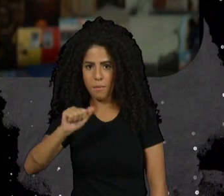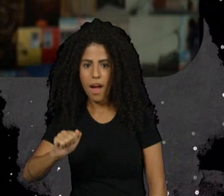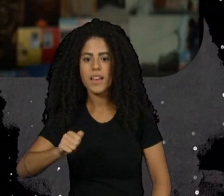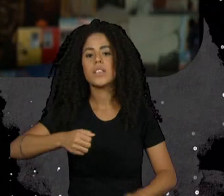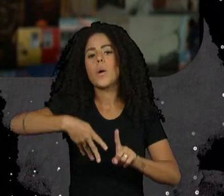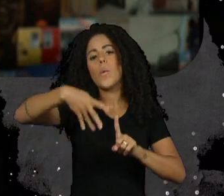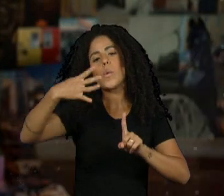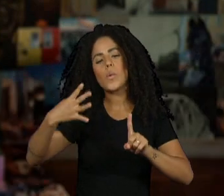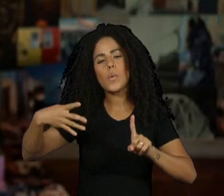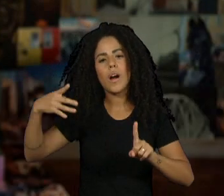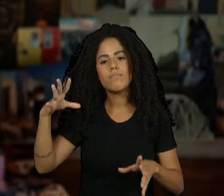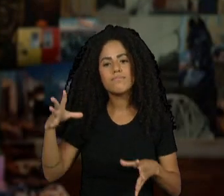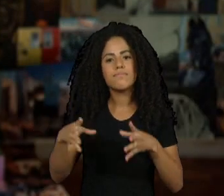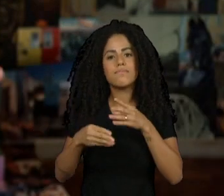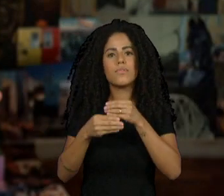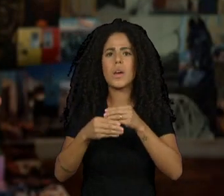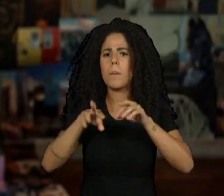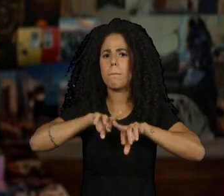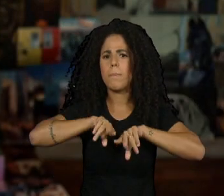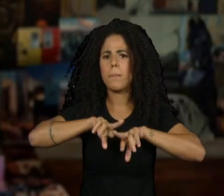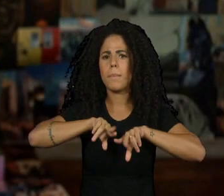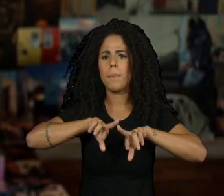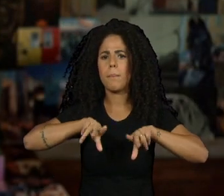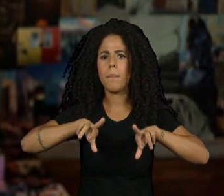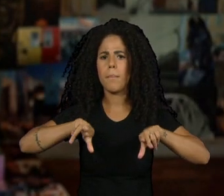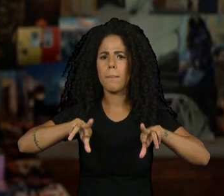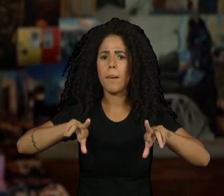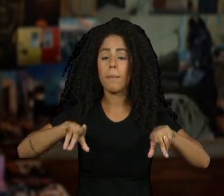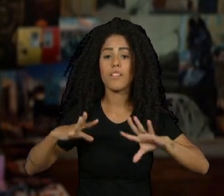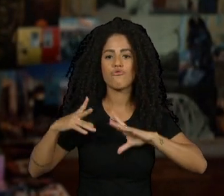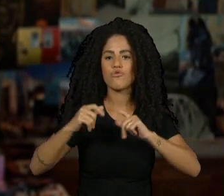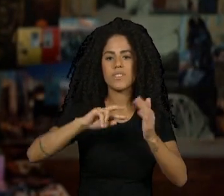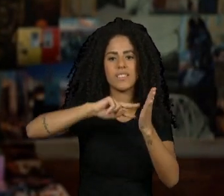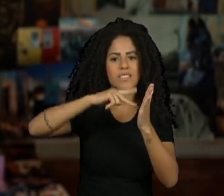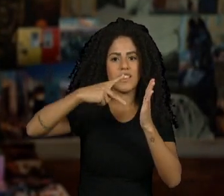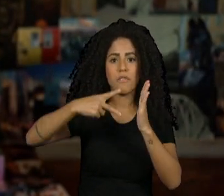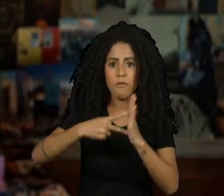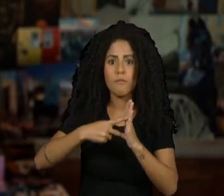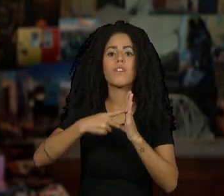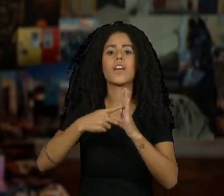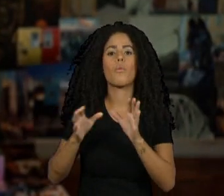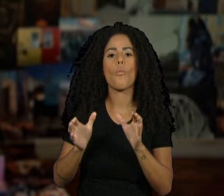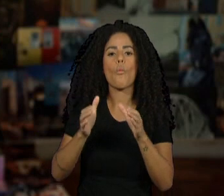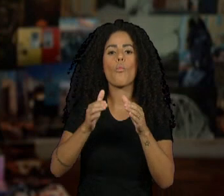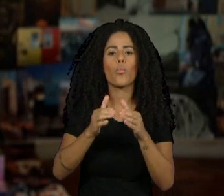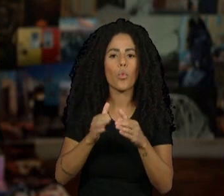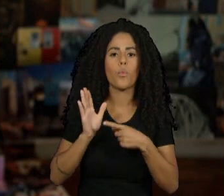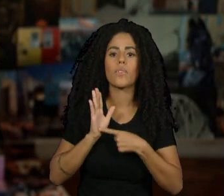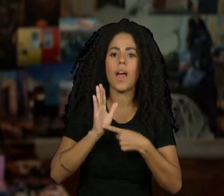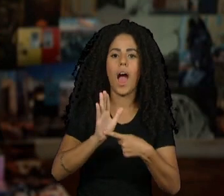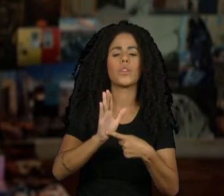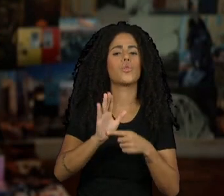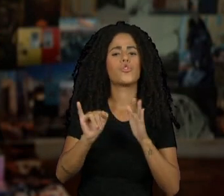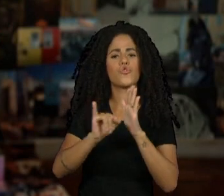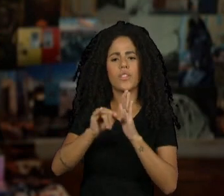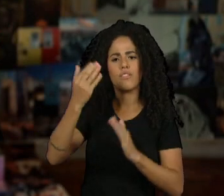agrega as várias possibilidades que nós temos de manifestações de identidade,